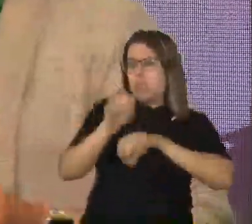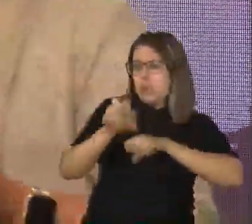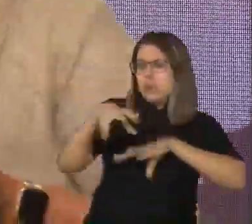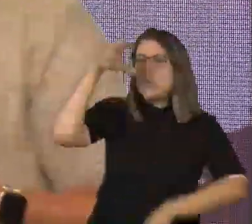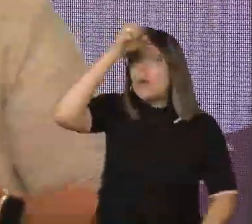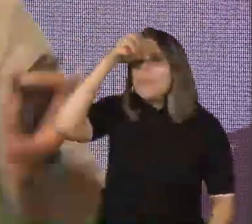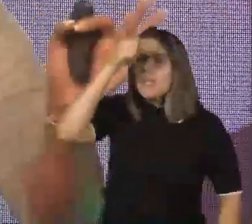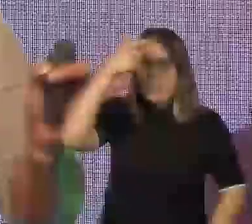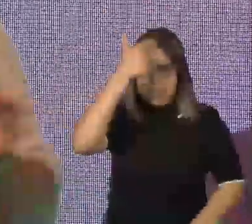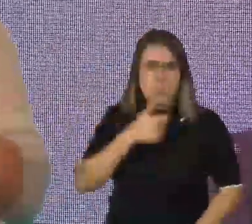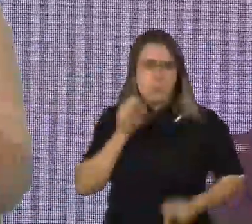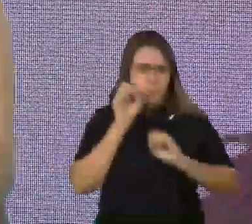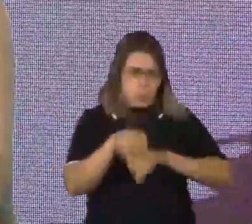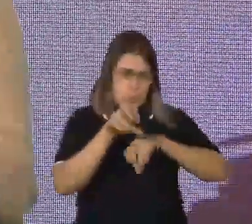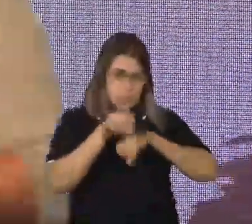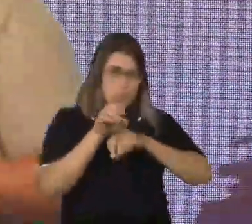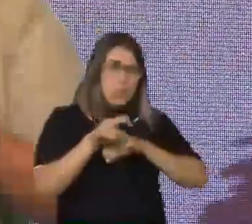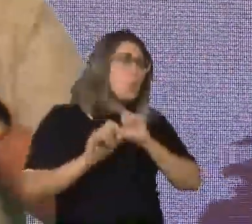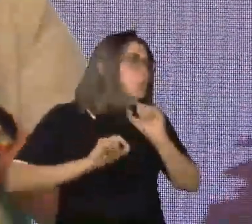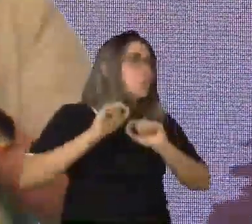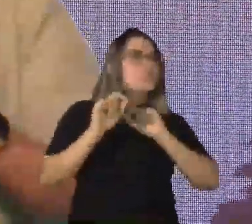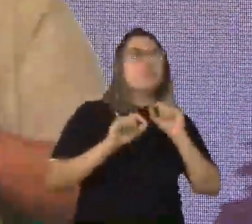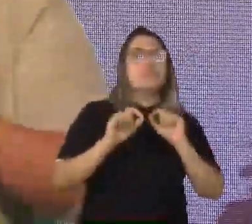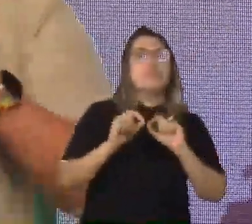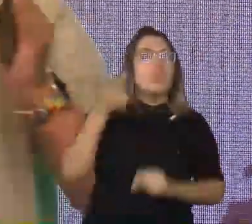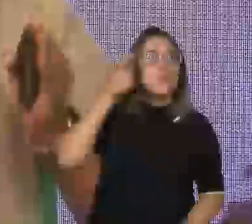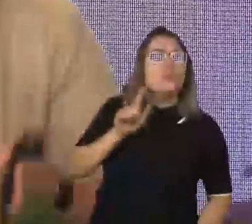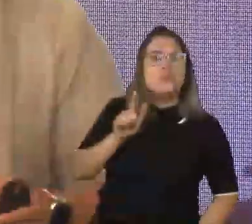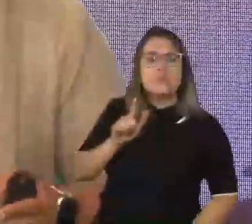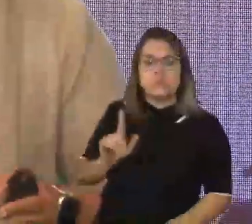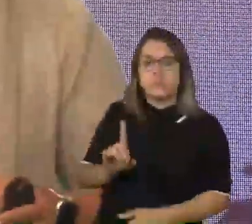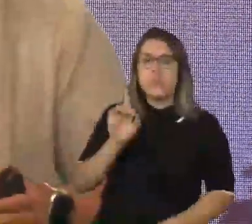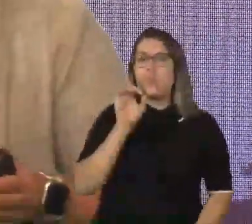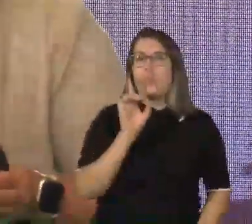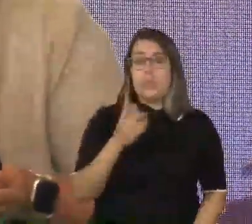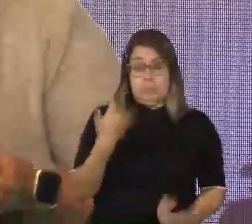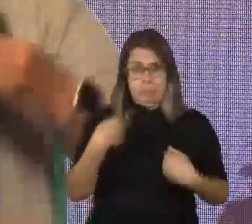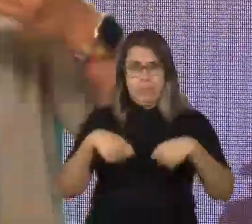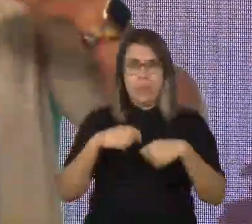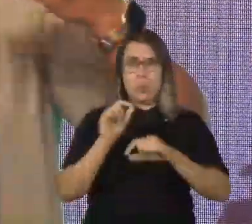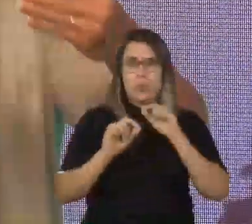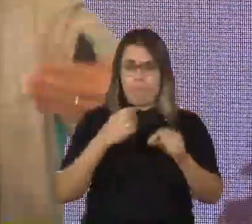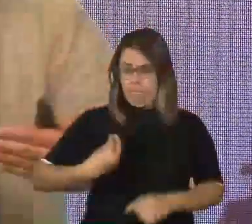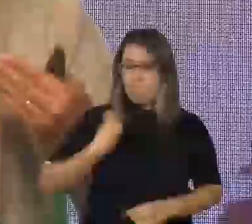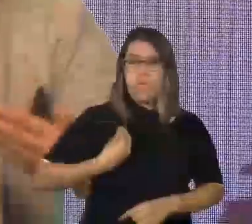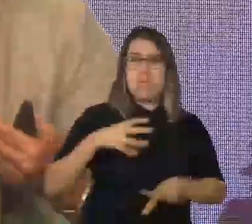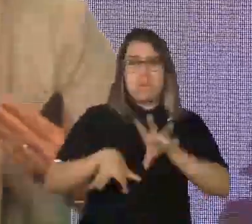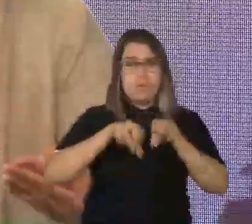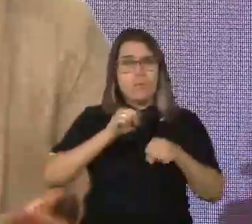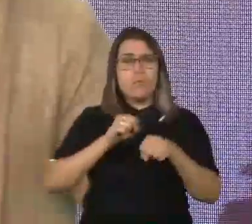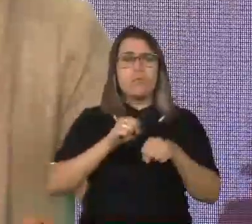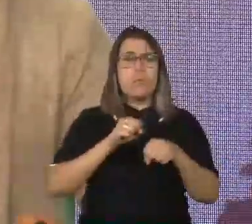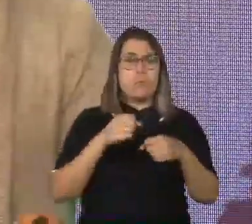Eu estou falando aqui do processo de ensino. A gente se reporta ao primeiro passo de vida acadêmica, que é a construção do